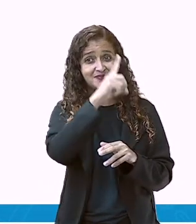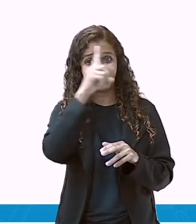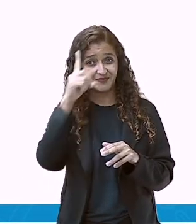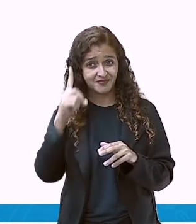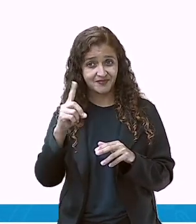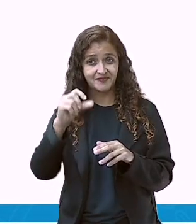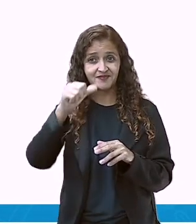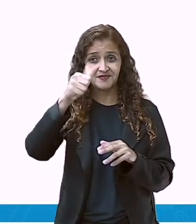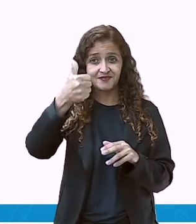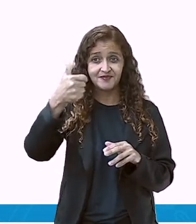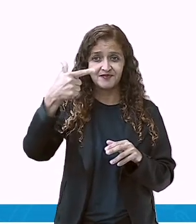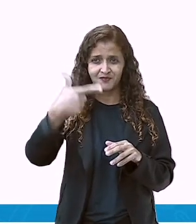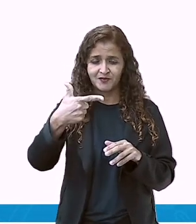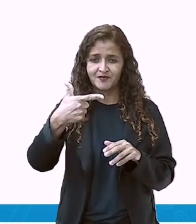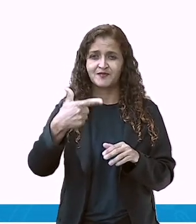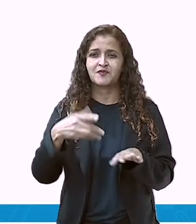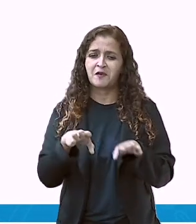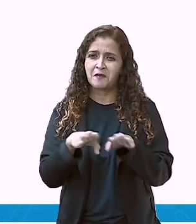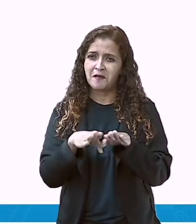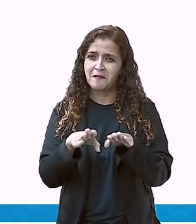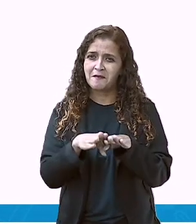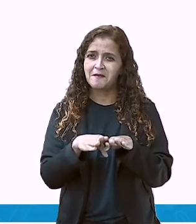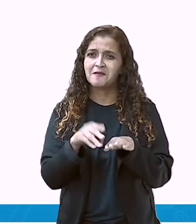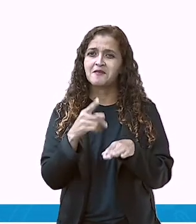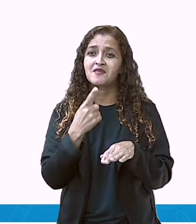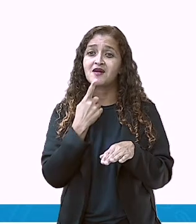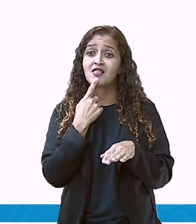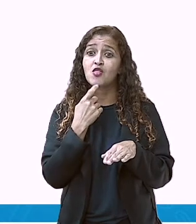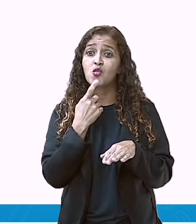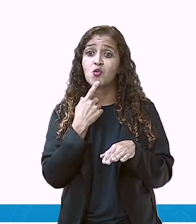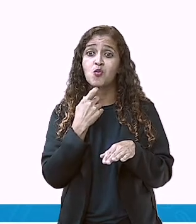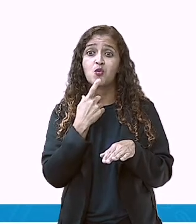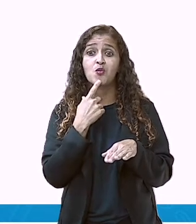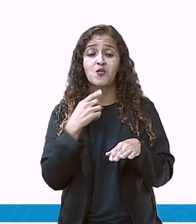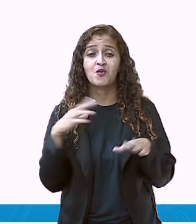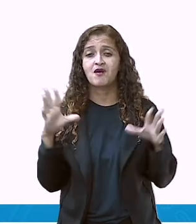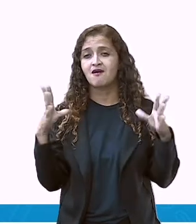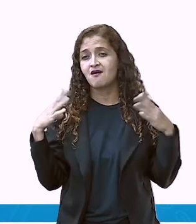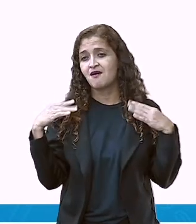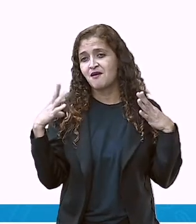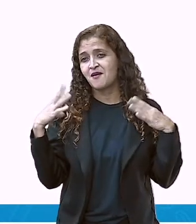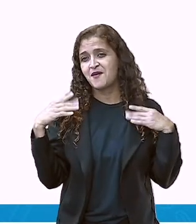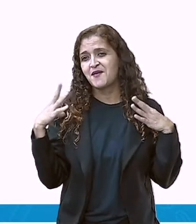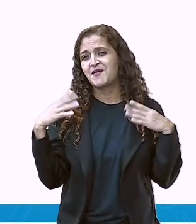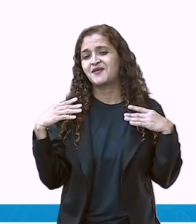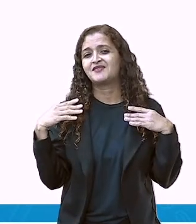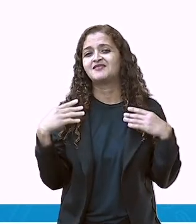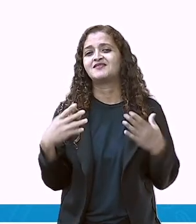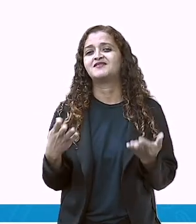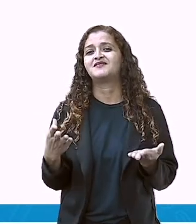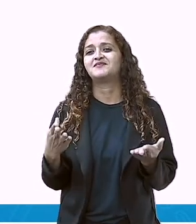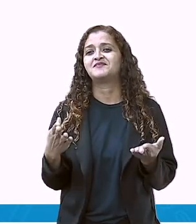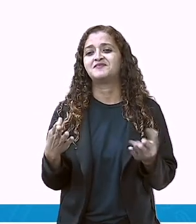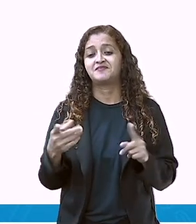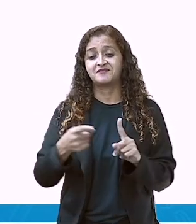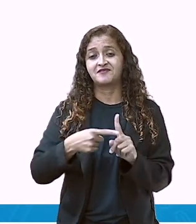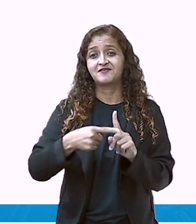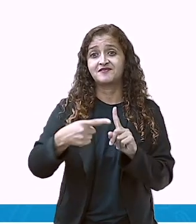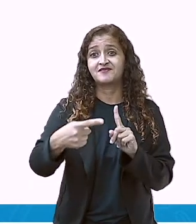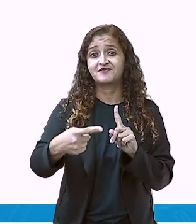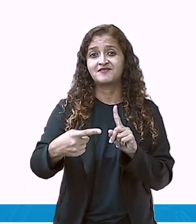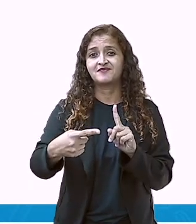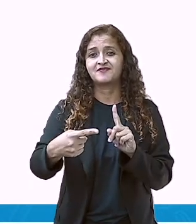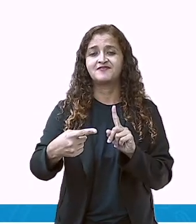doze, que é um feriado. Olha aqui. Ele está até de vermelho aqui. Está vendo? Só que qual o dia da semana que